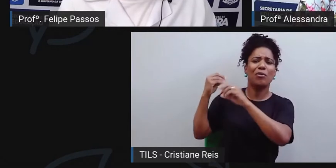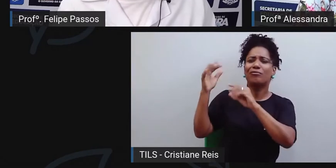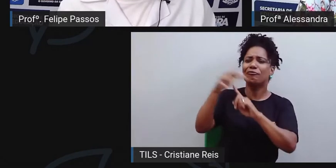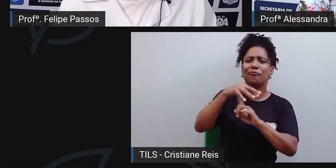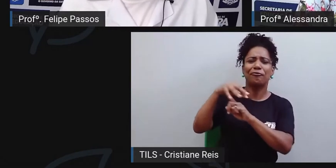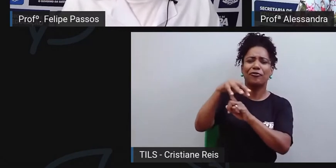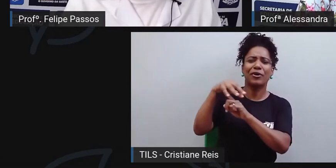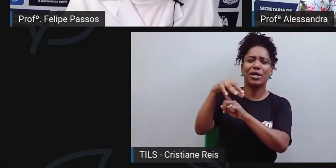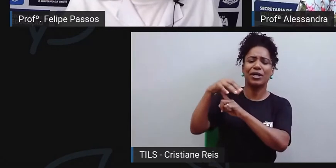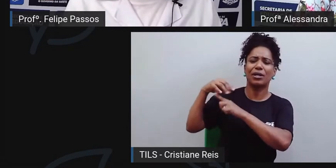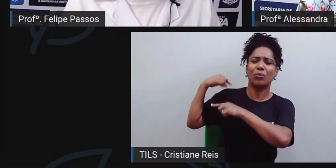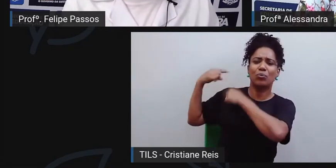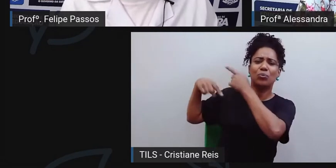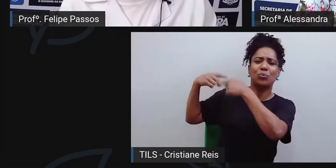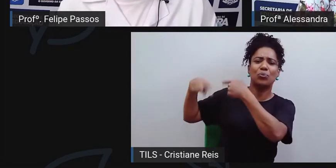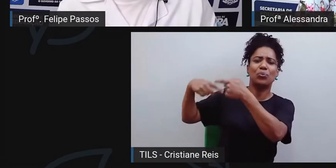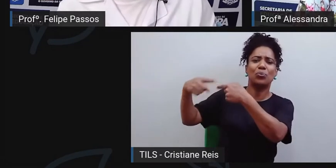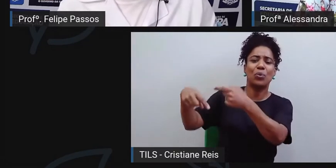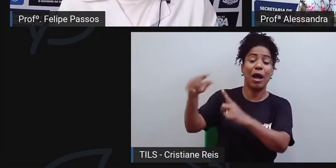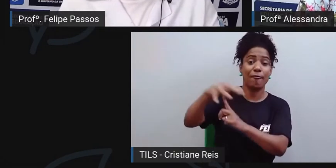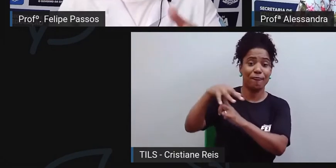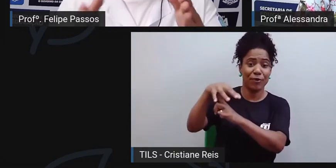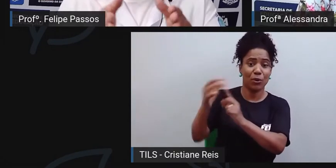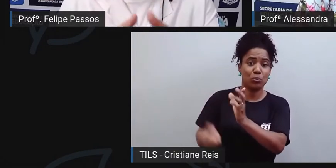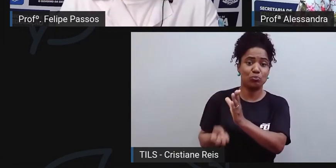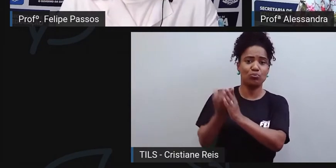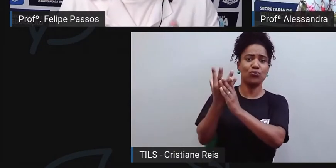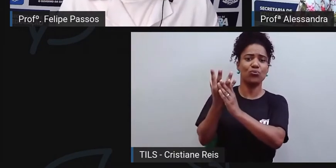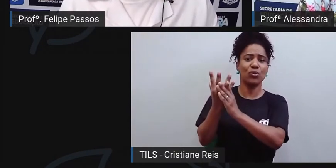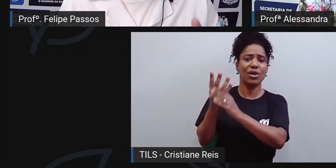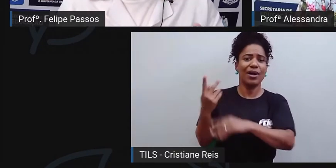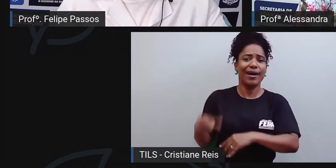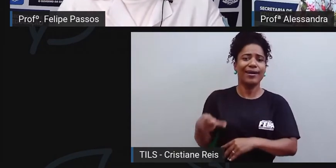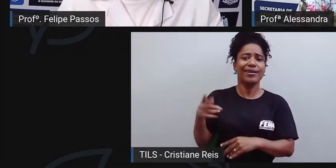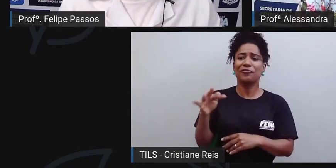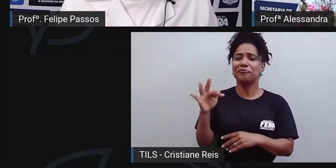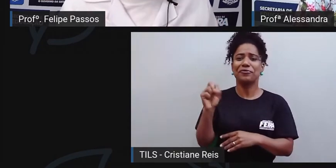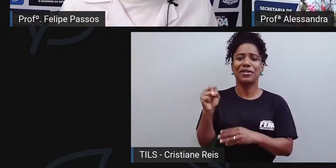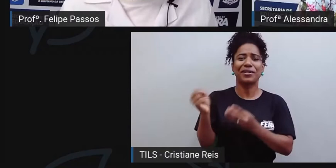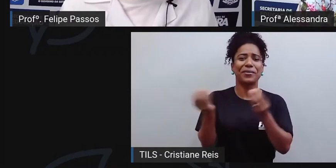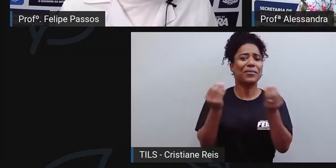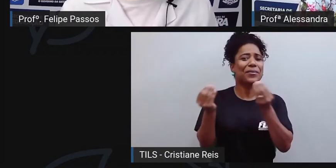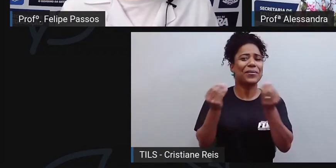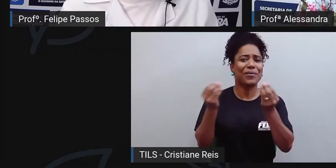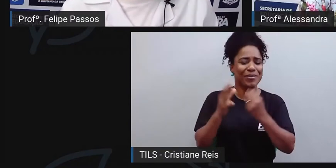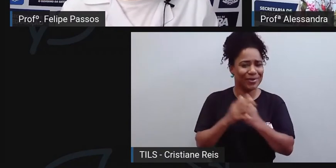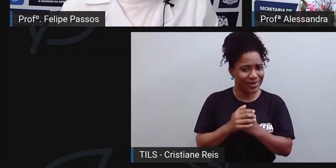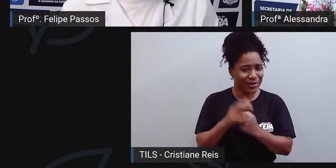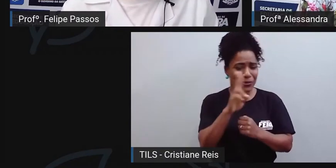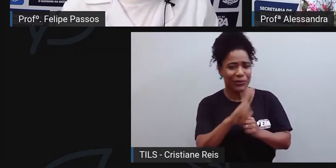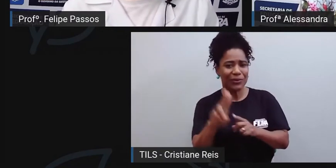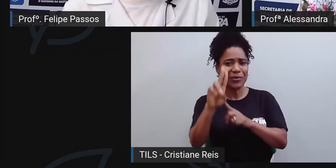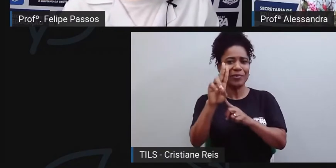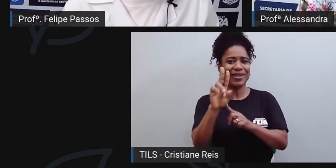como que surge a nossa cidade e como que a gente acaba se tornando uma cidade com o nome de feira, né?